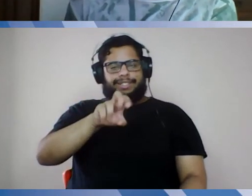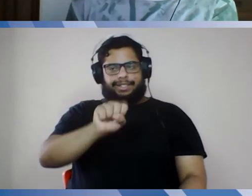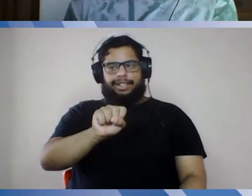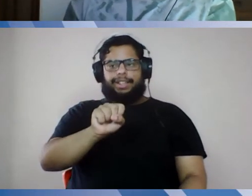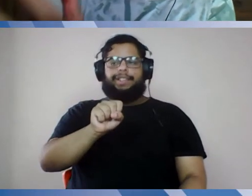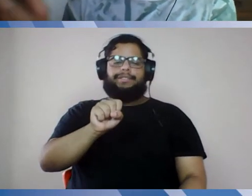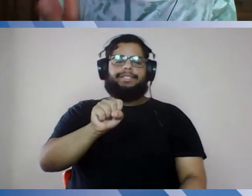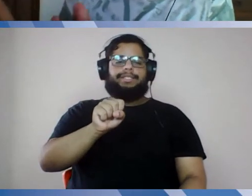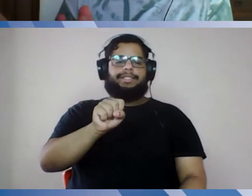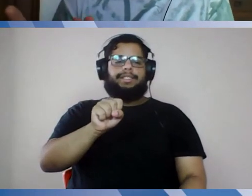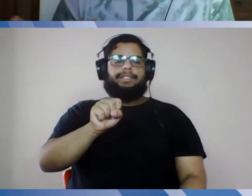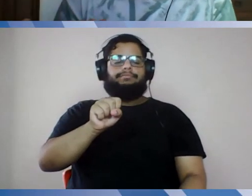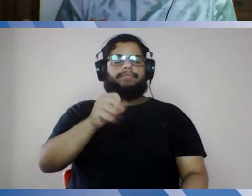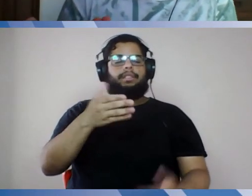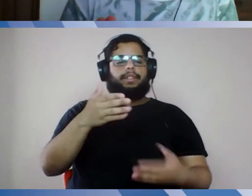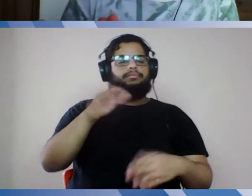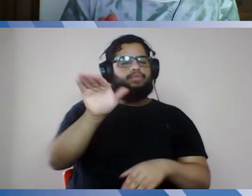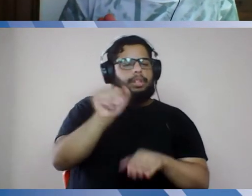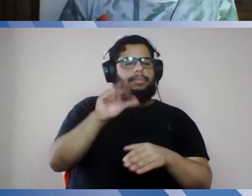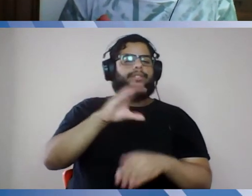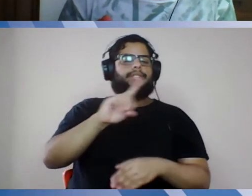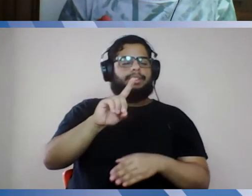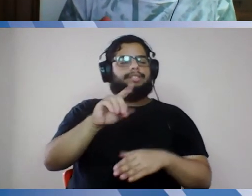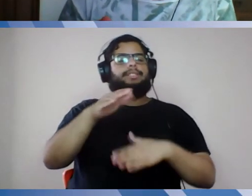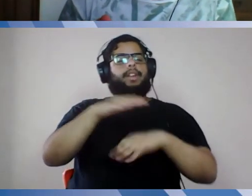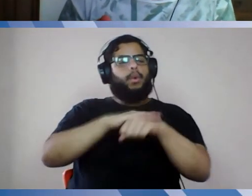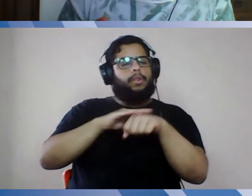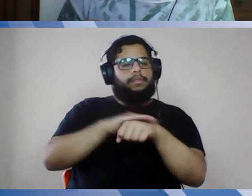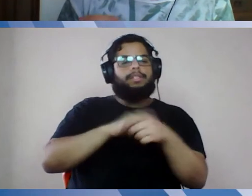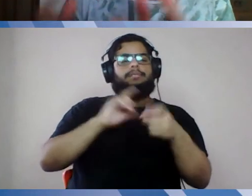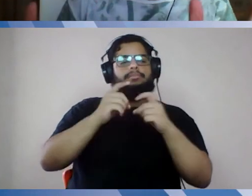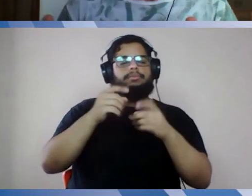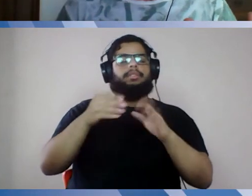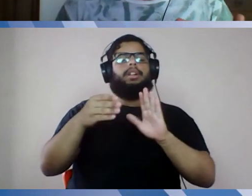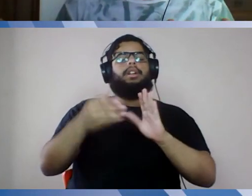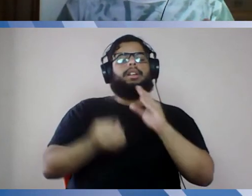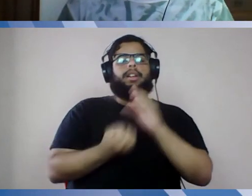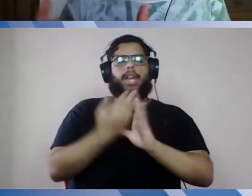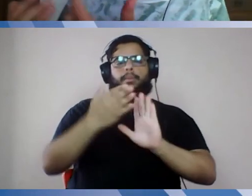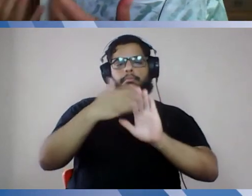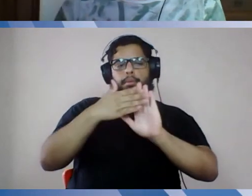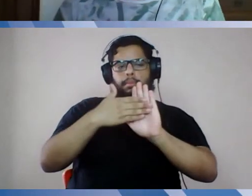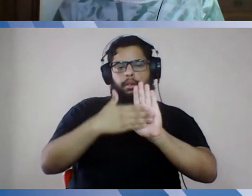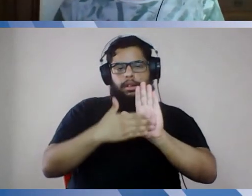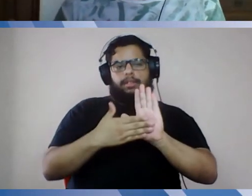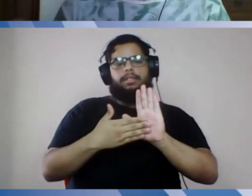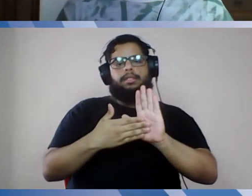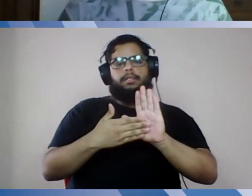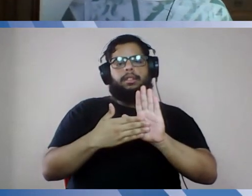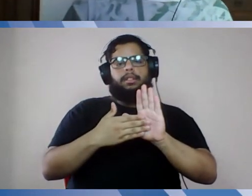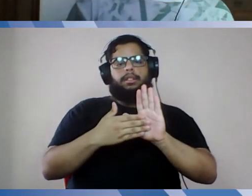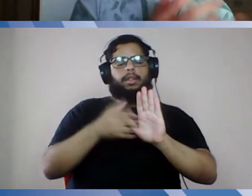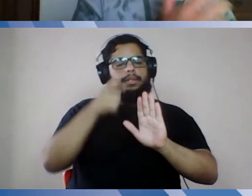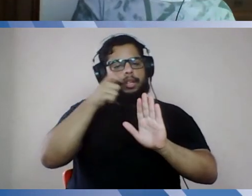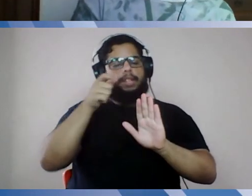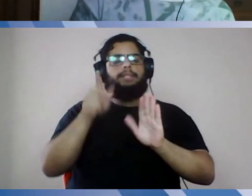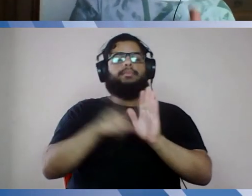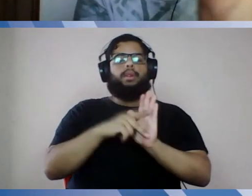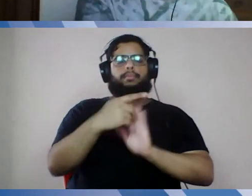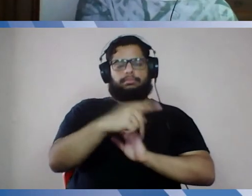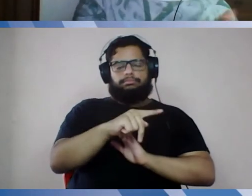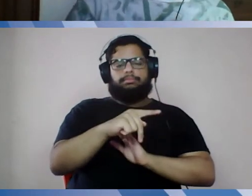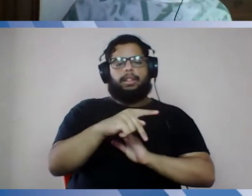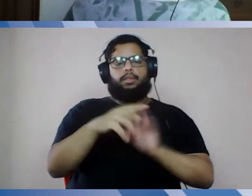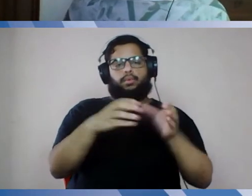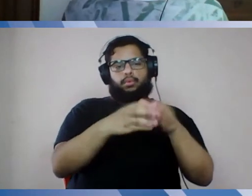de Enfermagem, eles vão montar todo esse conjunto de sugestões, ideias, propostas e outras coisas que interessam ao curso de Enfermagem para que o